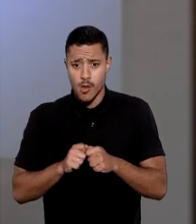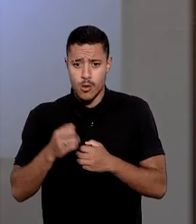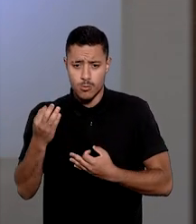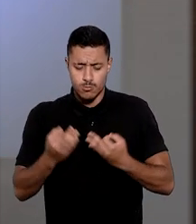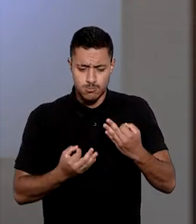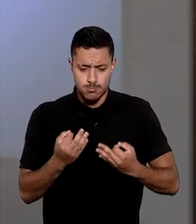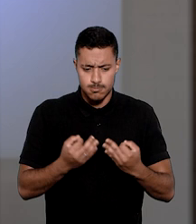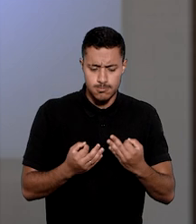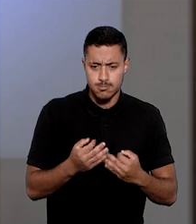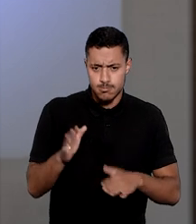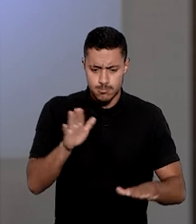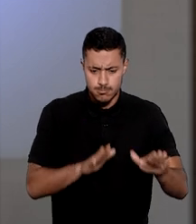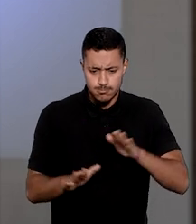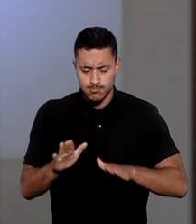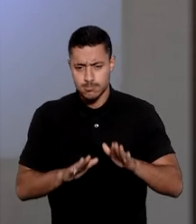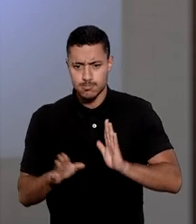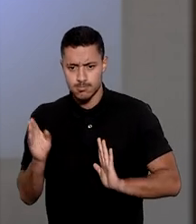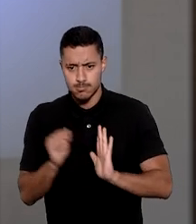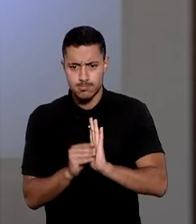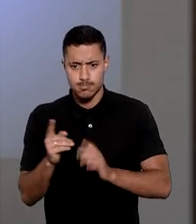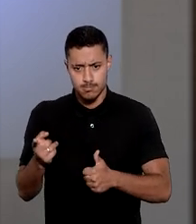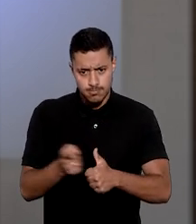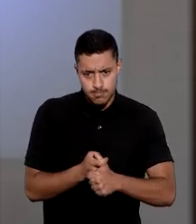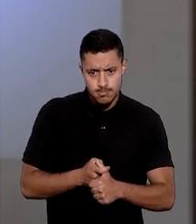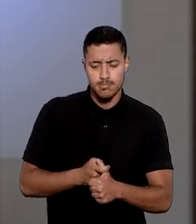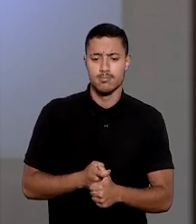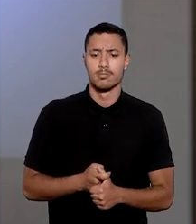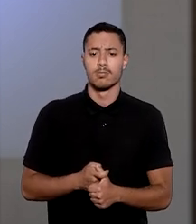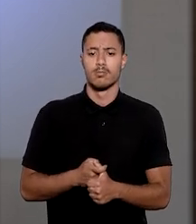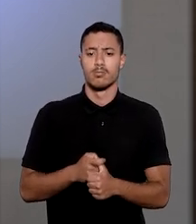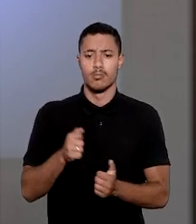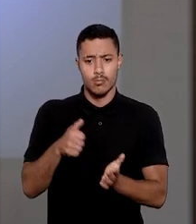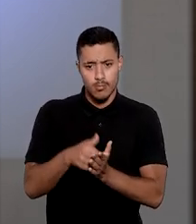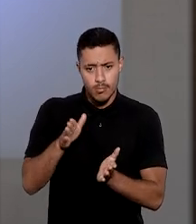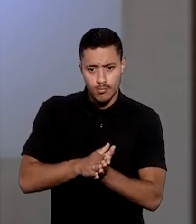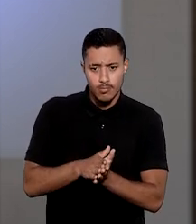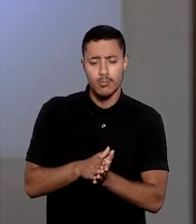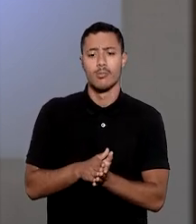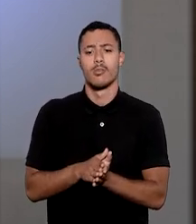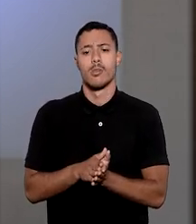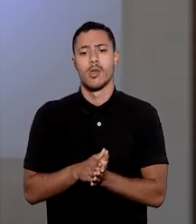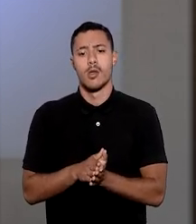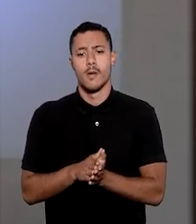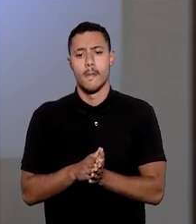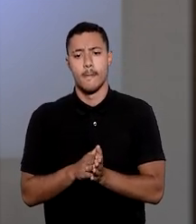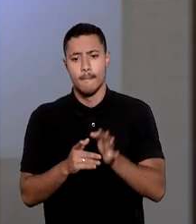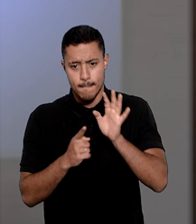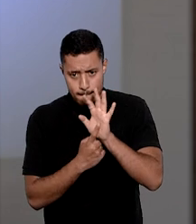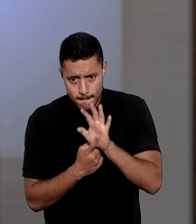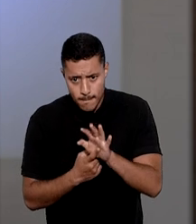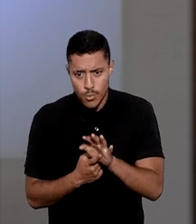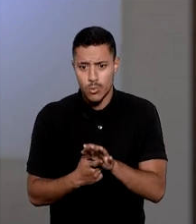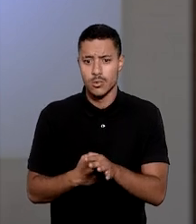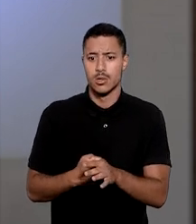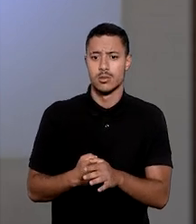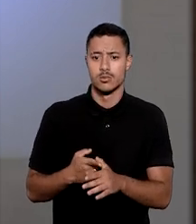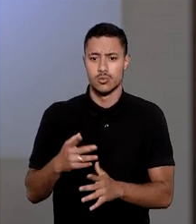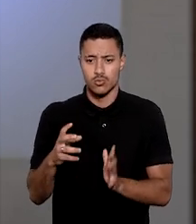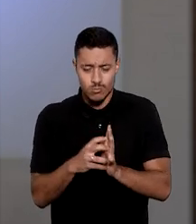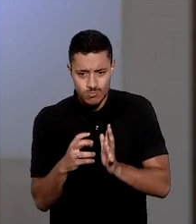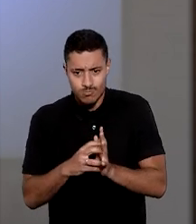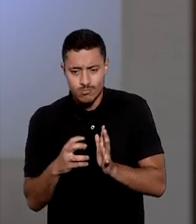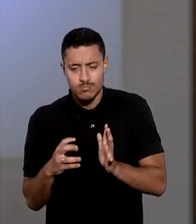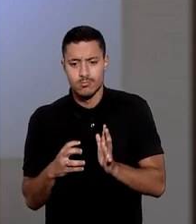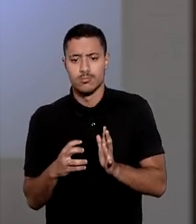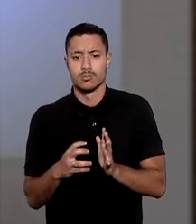concessão ou à manutenção da isenção do imposto, não sendo exigível a demonstração da contemporaneidade dos sintomas da